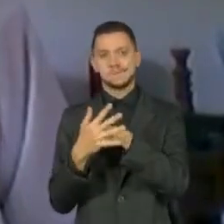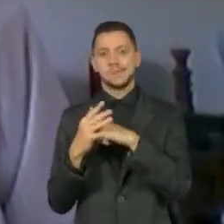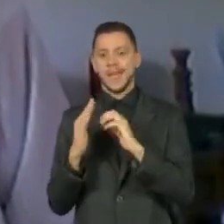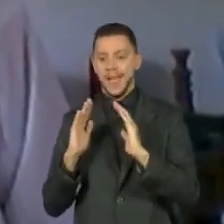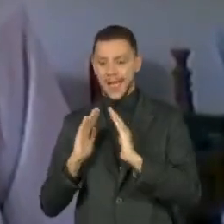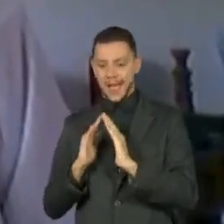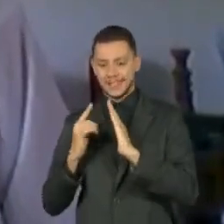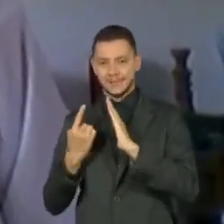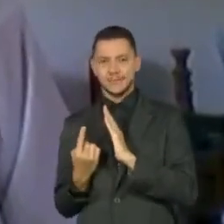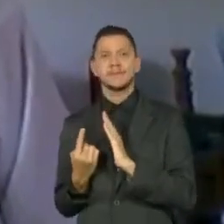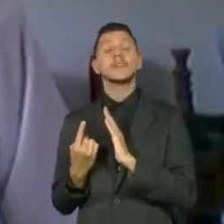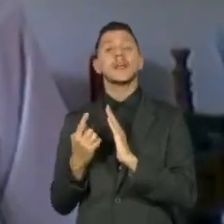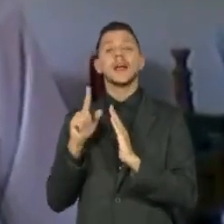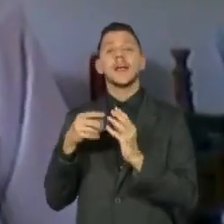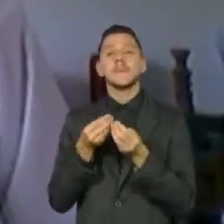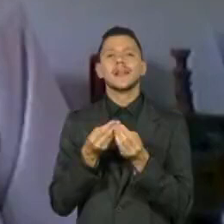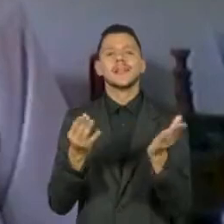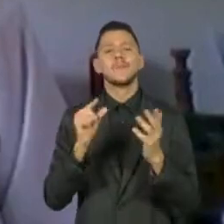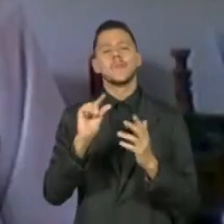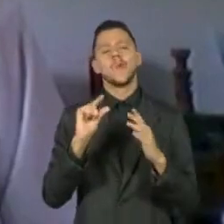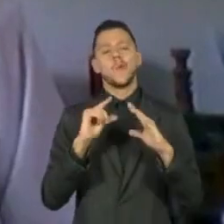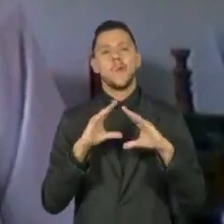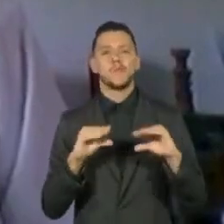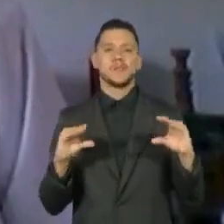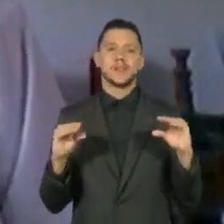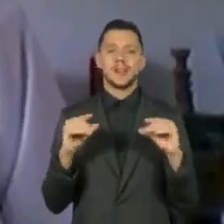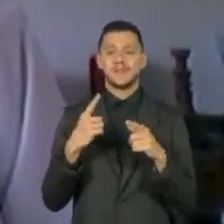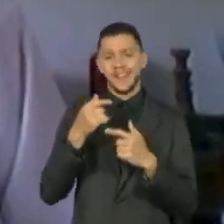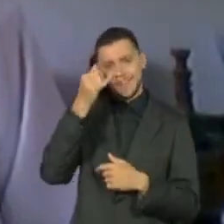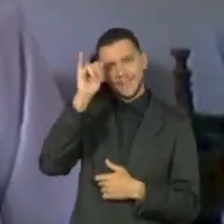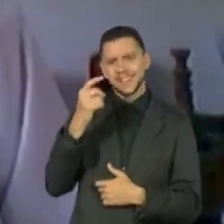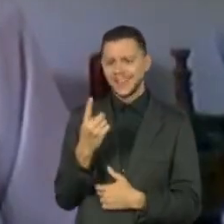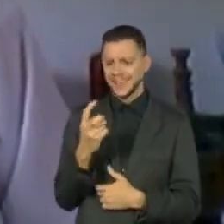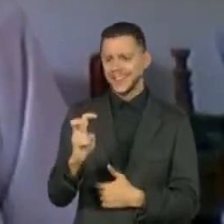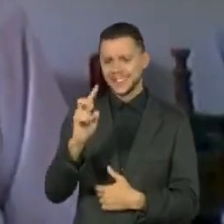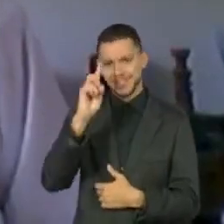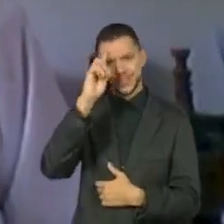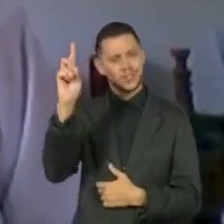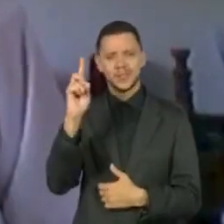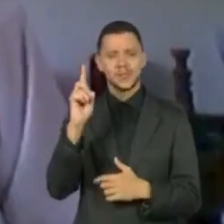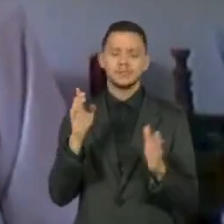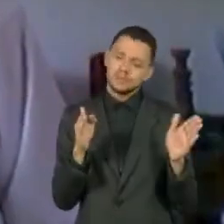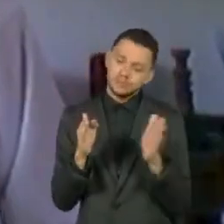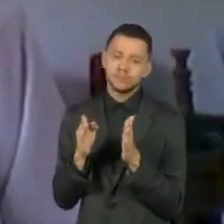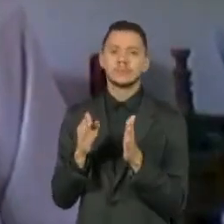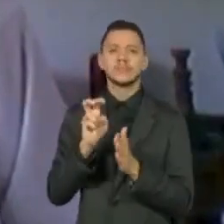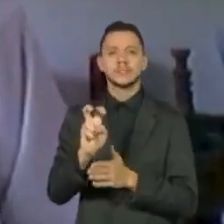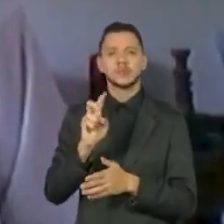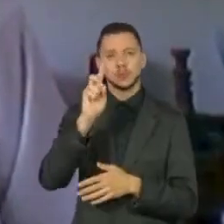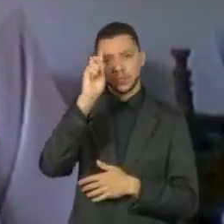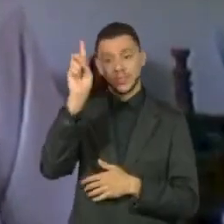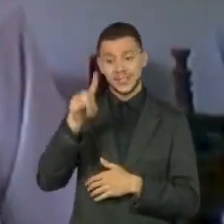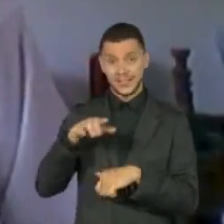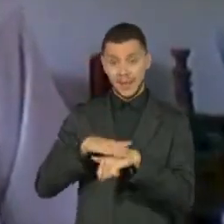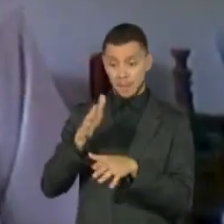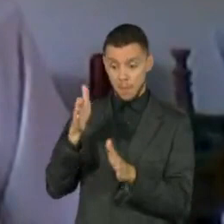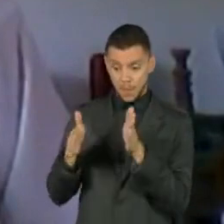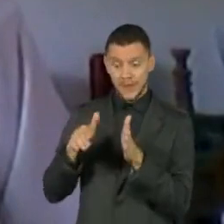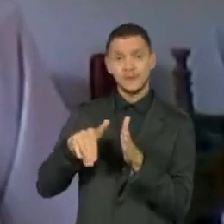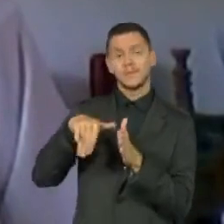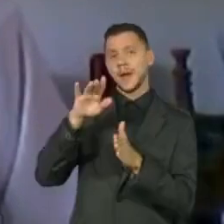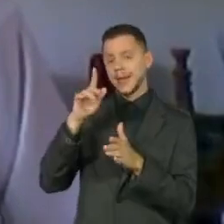conforto para as pessoas. Ao invés de ficar 15 dias, fica 5 dias, que é o período mais importante de